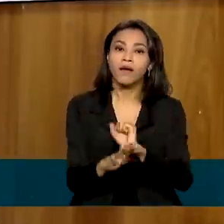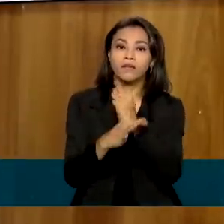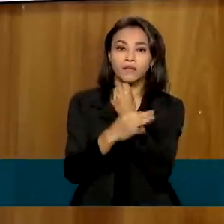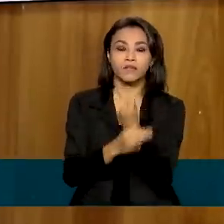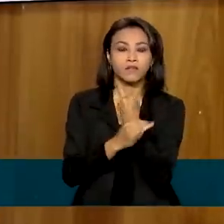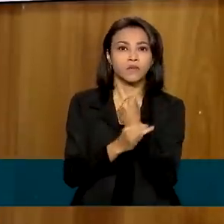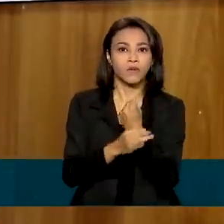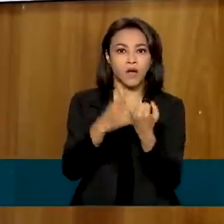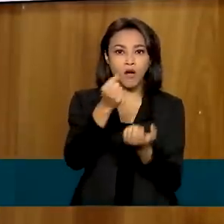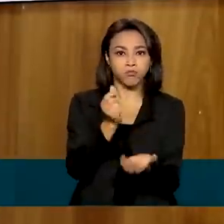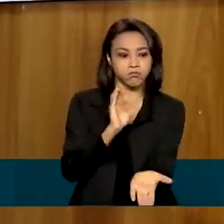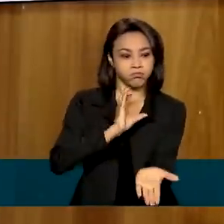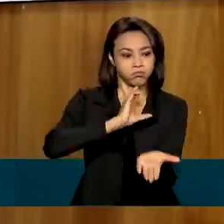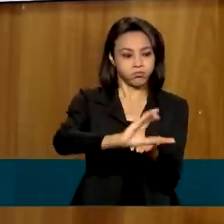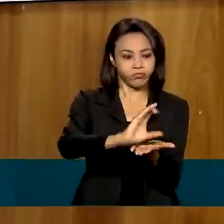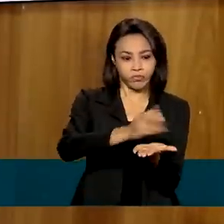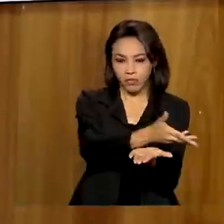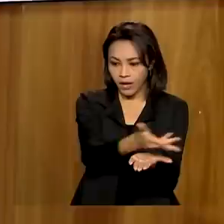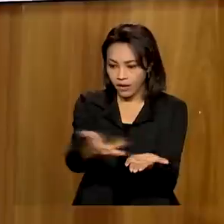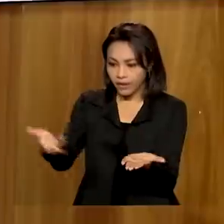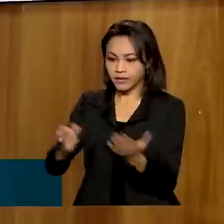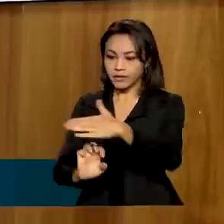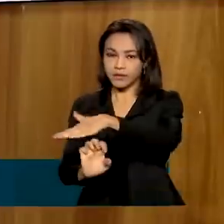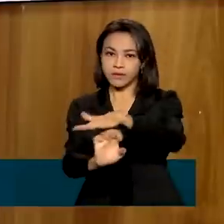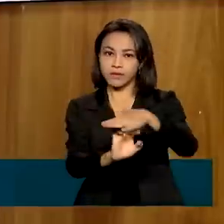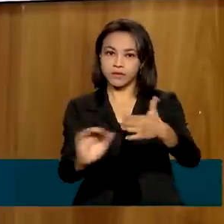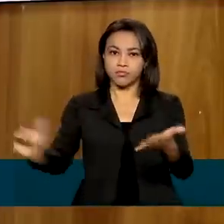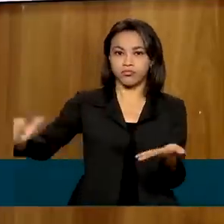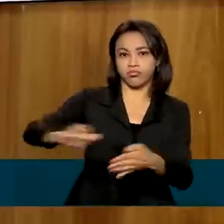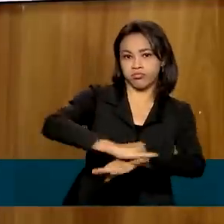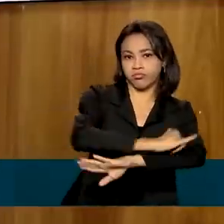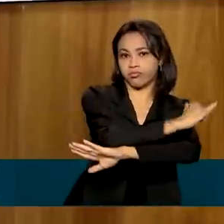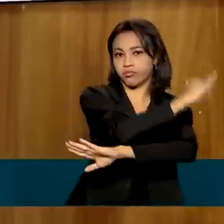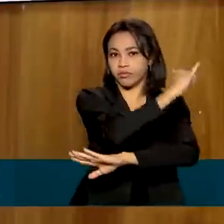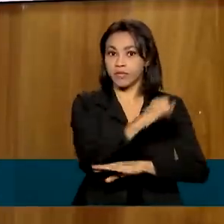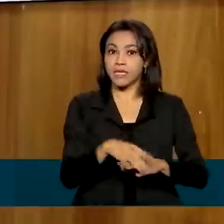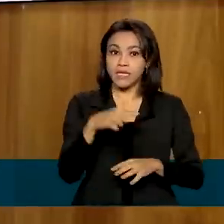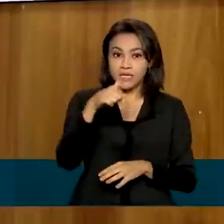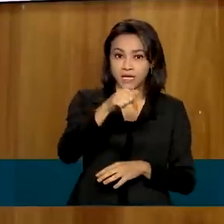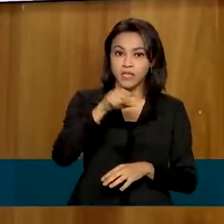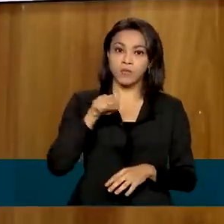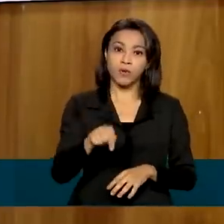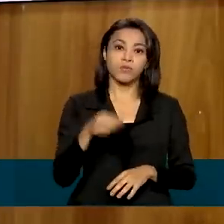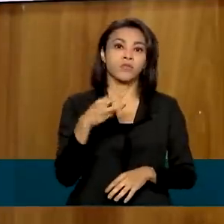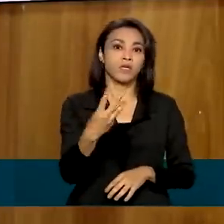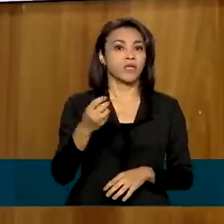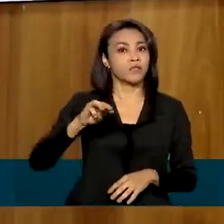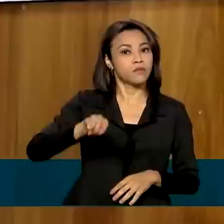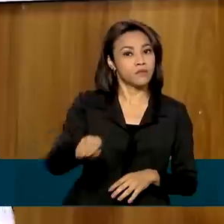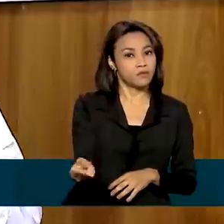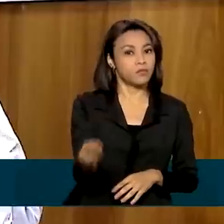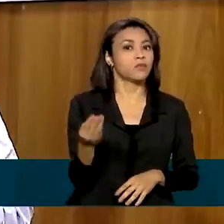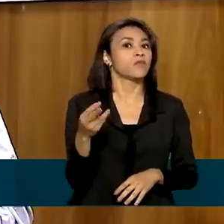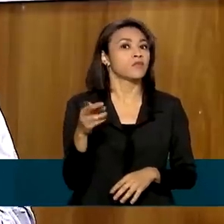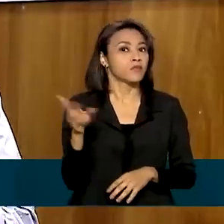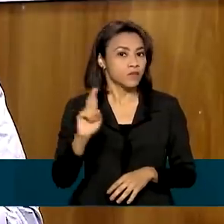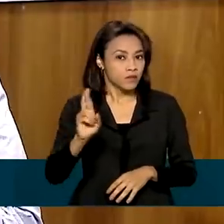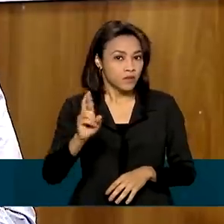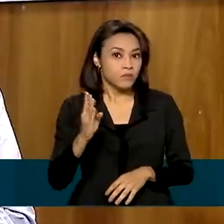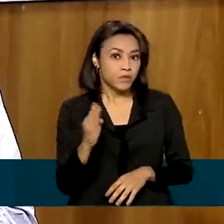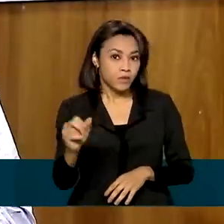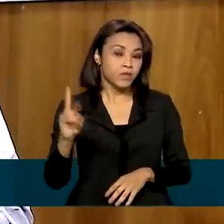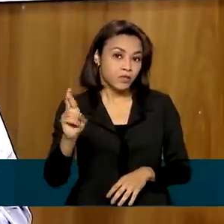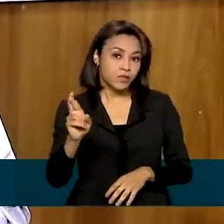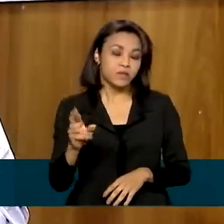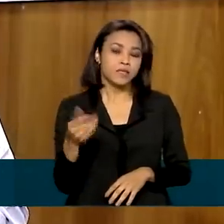aeroportos, nesses blocos. Então, o montante que nós queremos de investimento é 7,3 bilhões de reais nos aeroportos. Você tem ideia? O orçamento